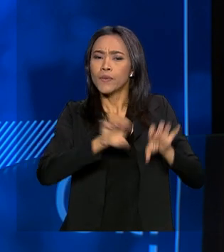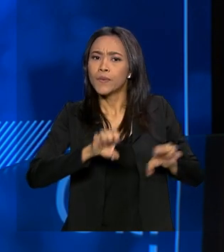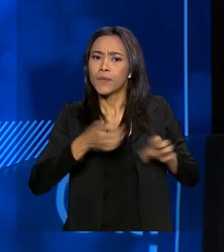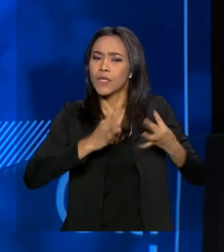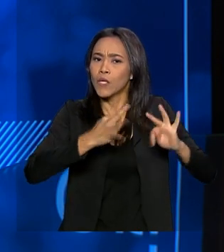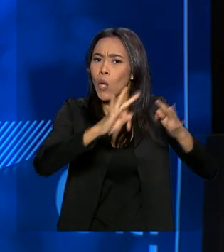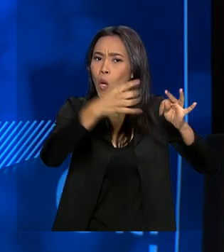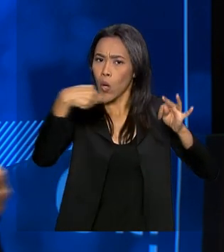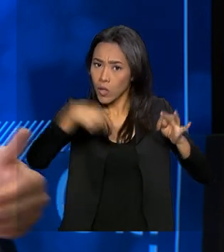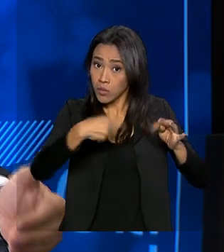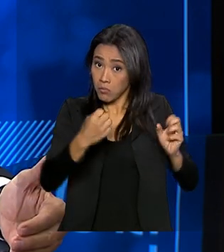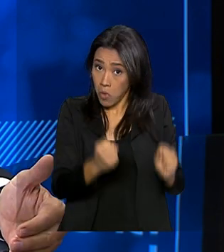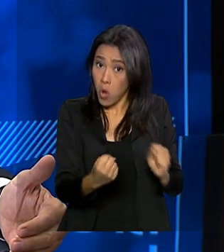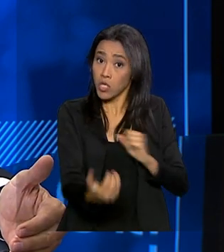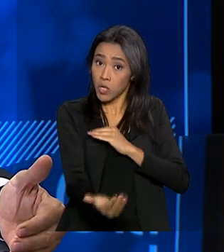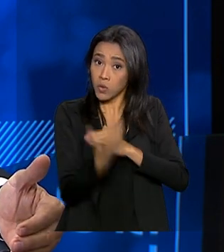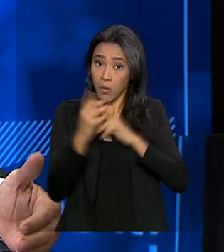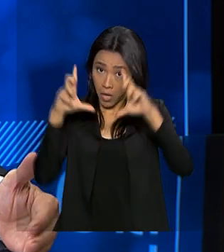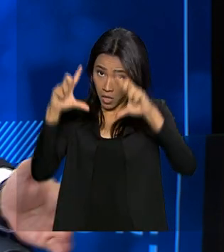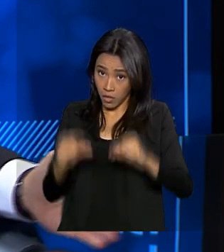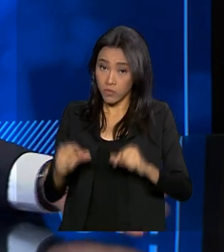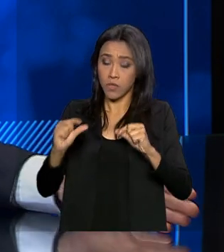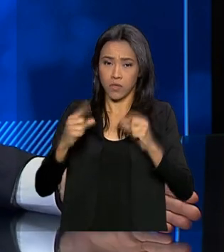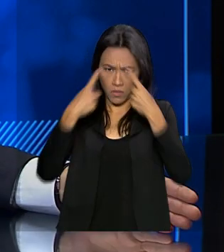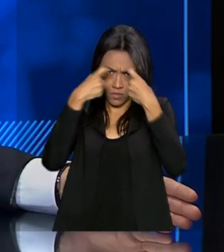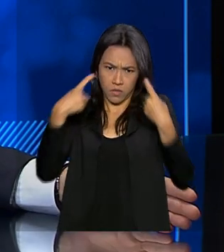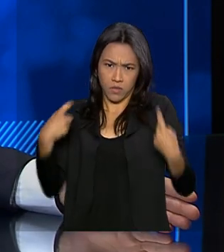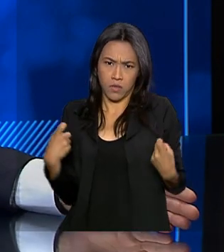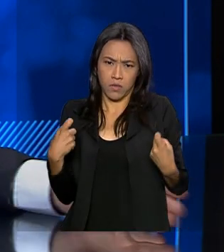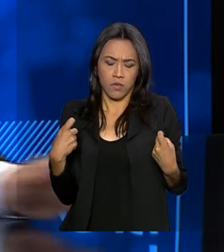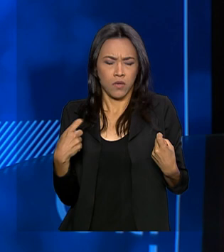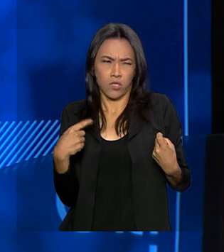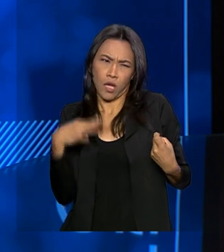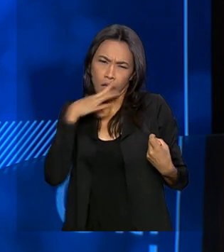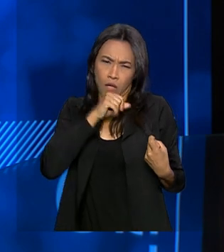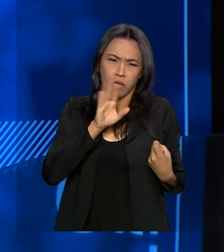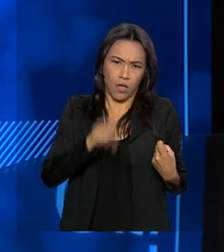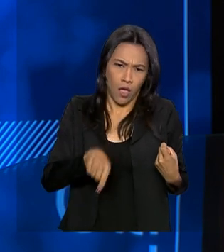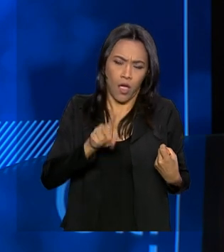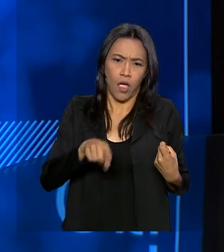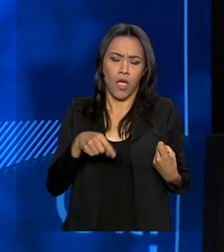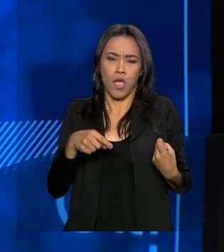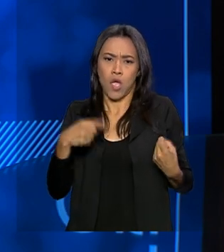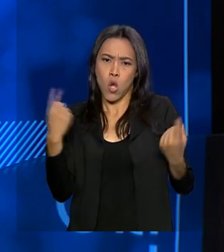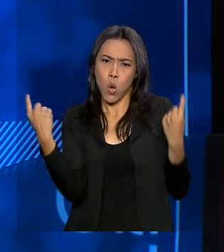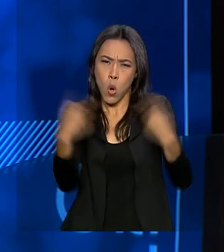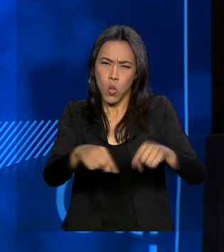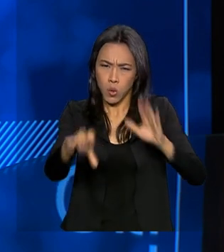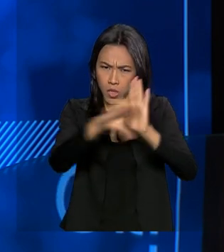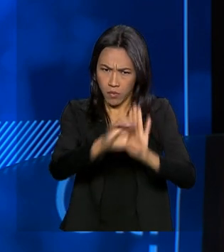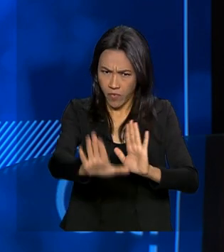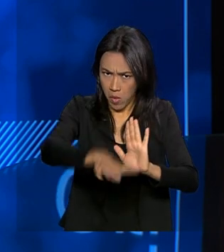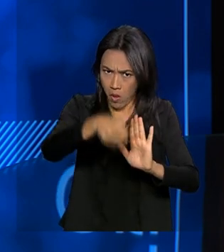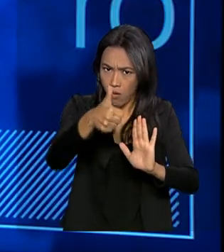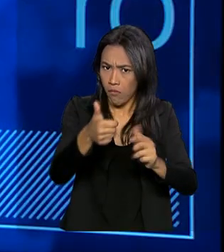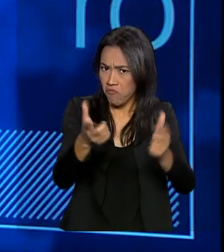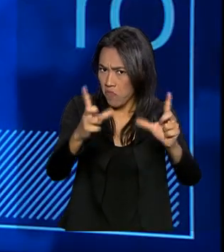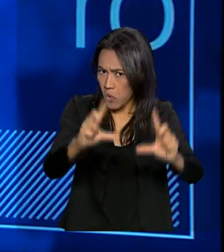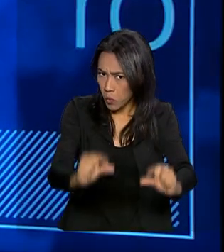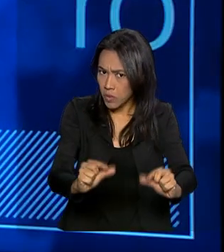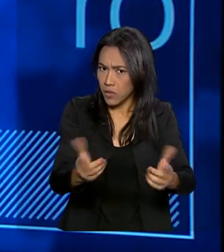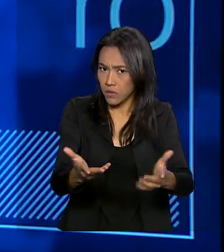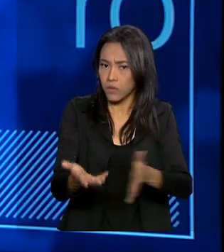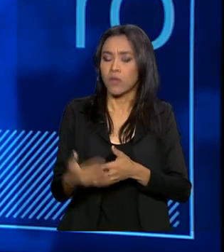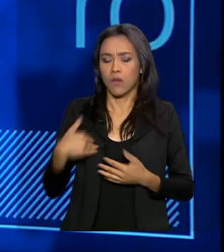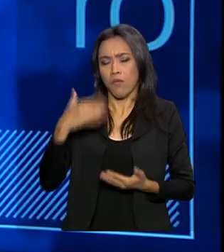pode levar a uma diminuição da violência, já que pressupõe-se que o combate à criminalidade vai melhorar? Eu acredito que